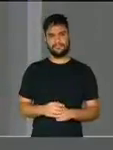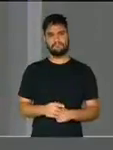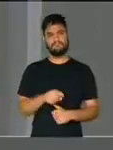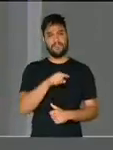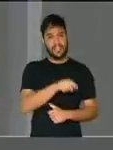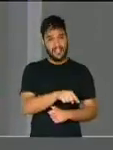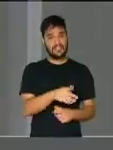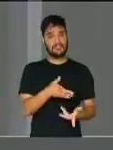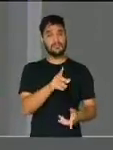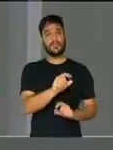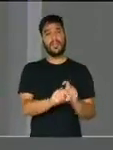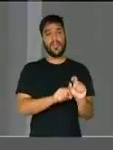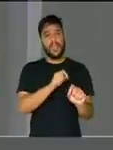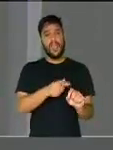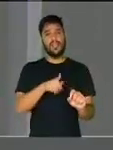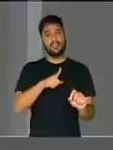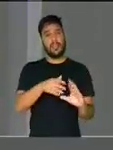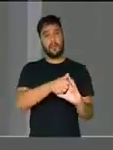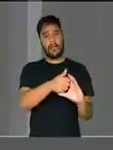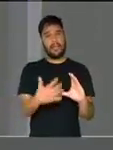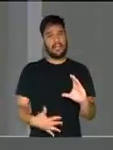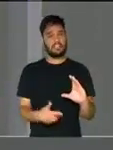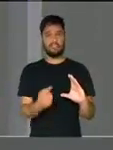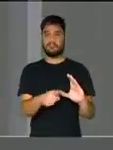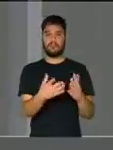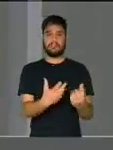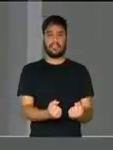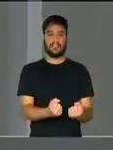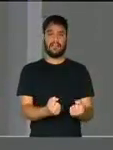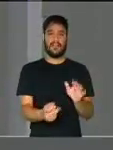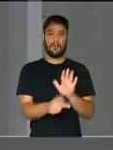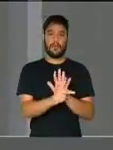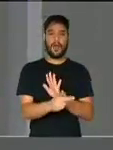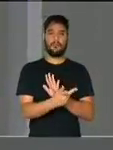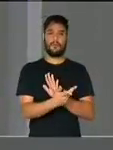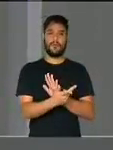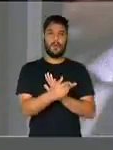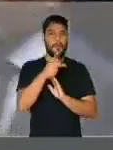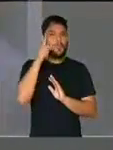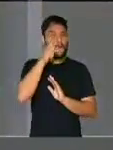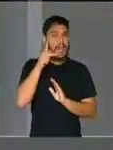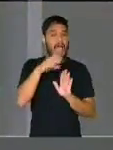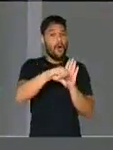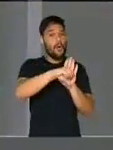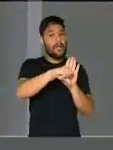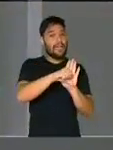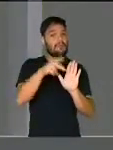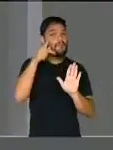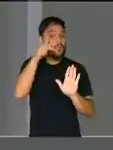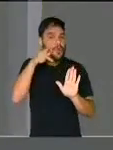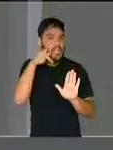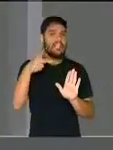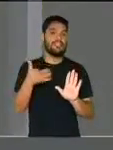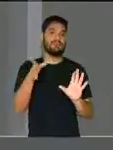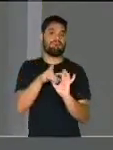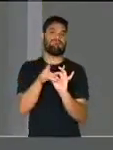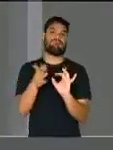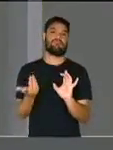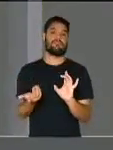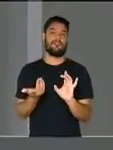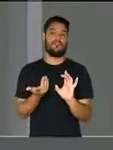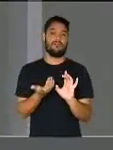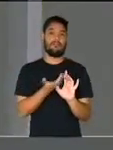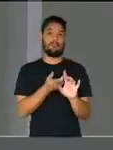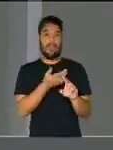característica inaceitável de crime político, de eliminar o outro, de eliminar